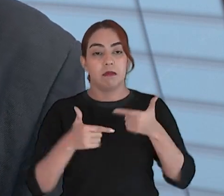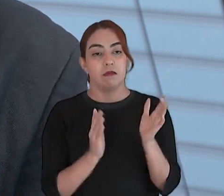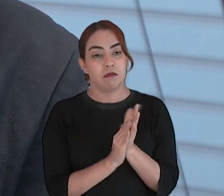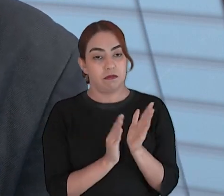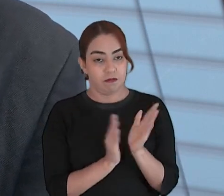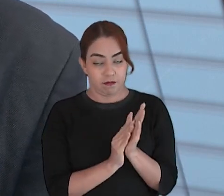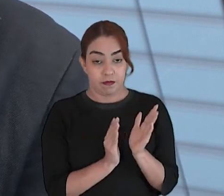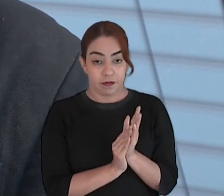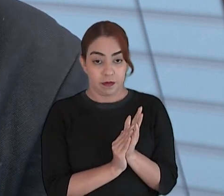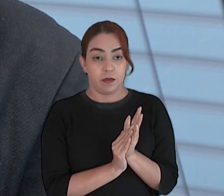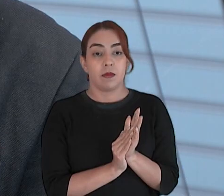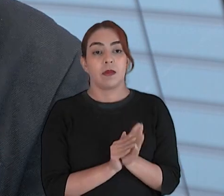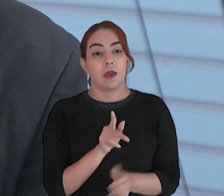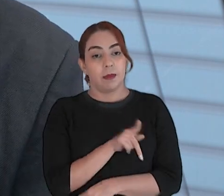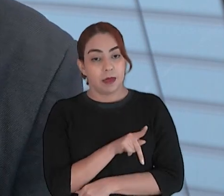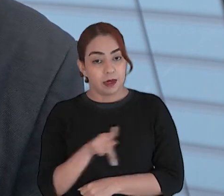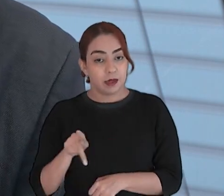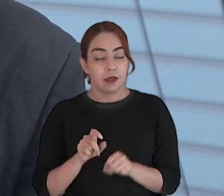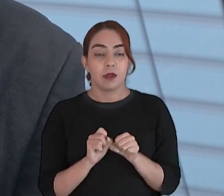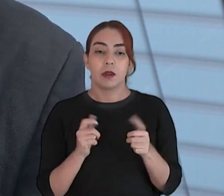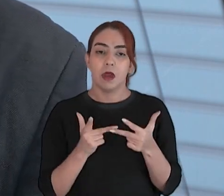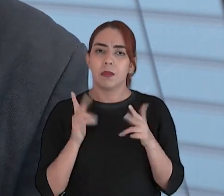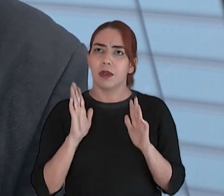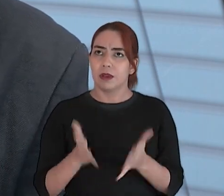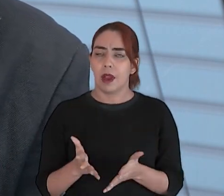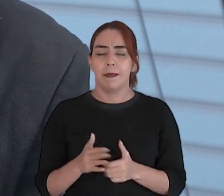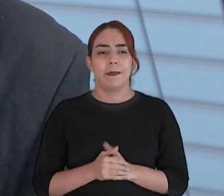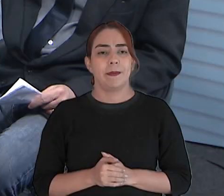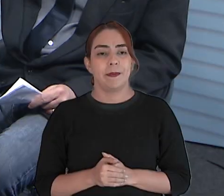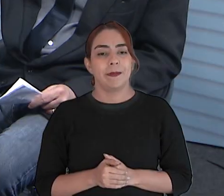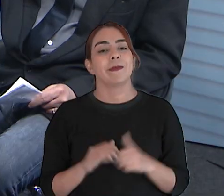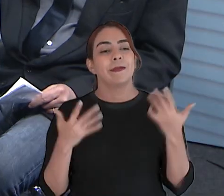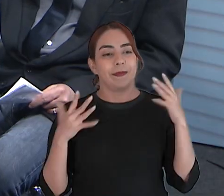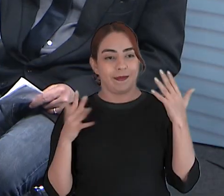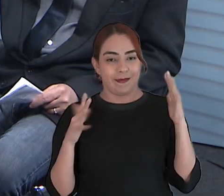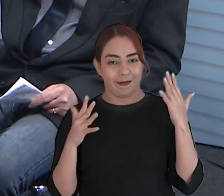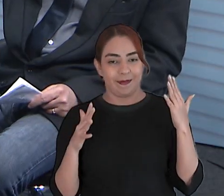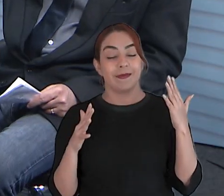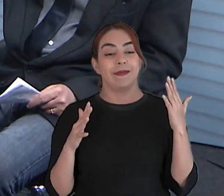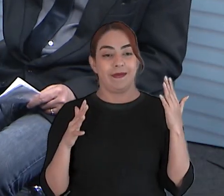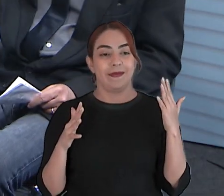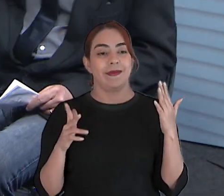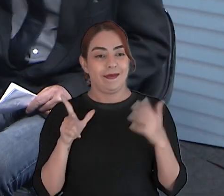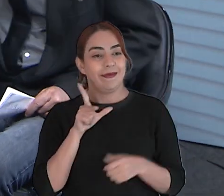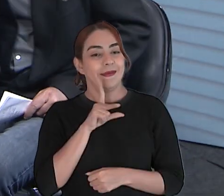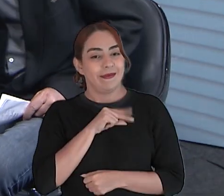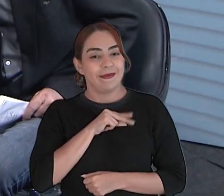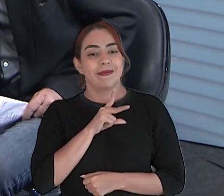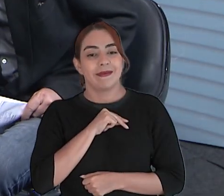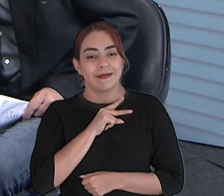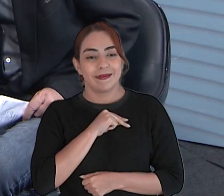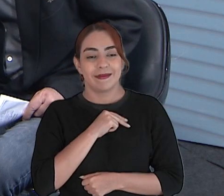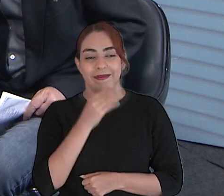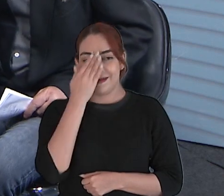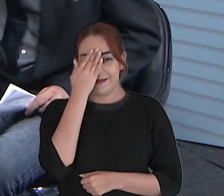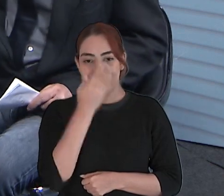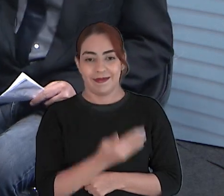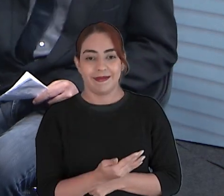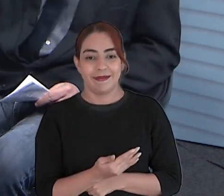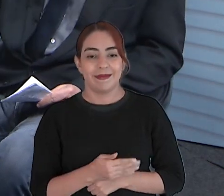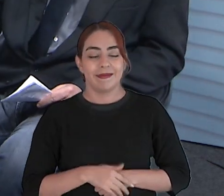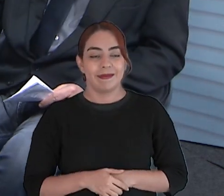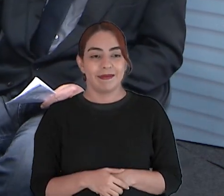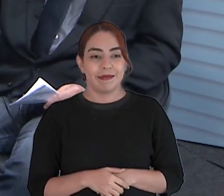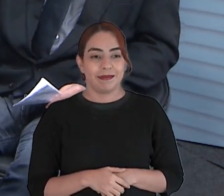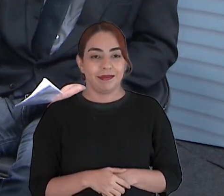quando foi o presidente da nossa câmara municipal parabéns e é um título merecido faço questão de dizer muito obrigado por ter vindo aqui ao questão de